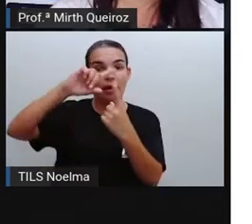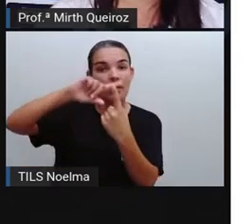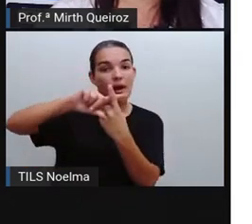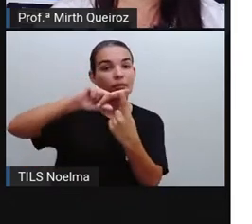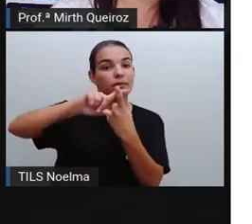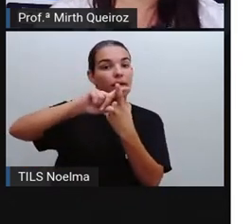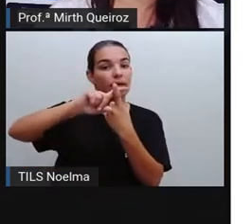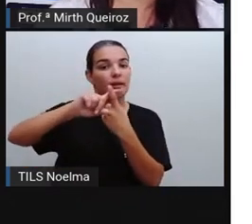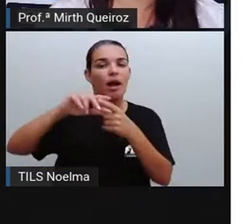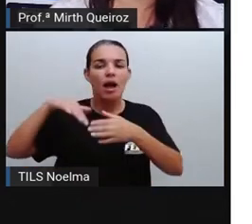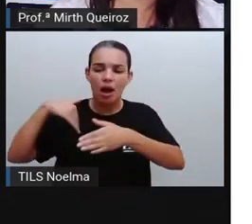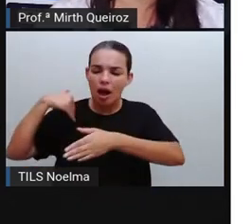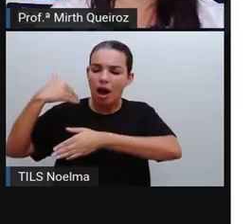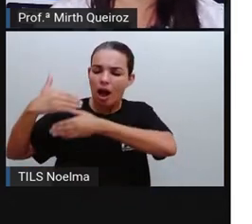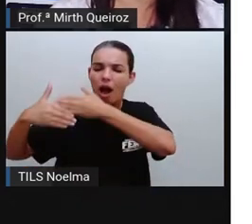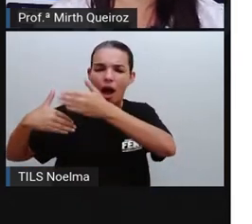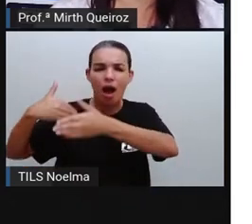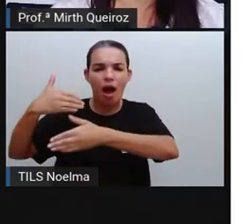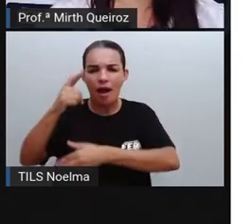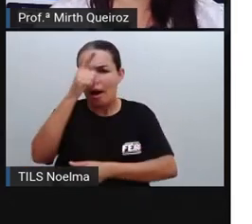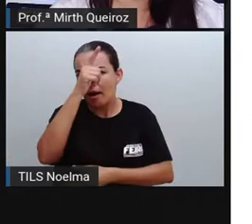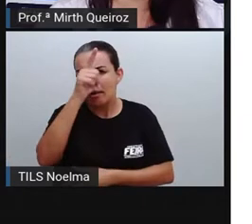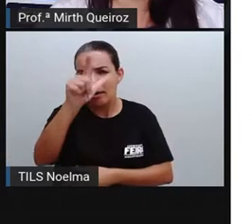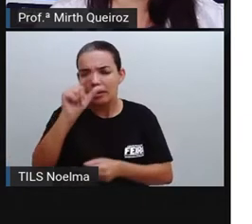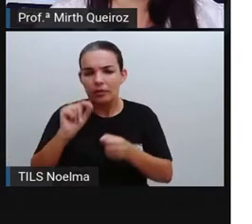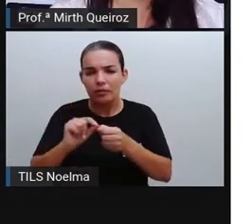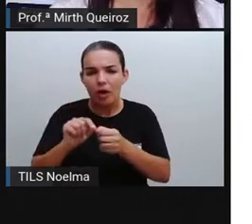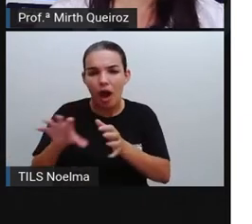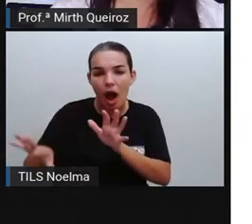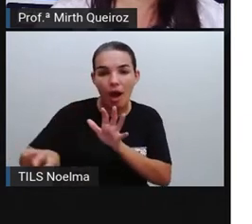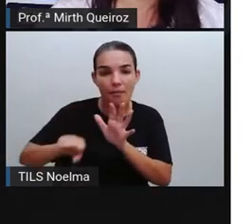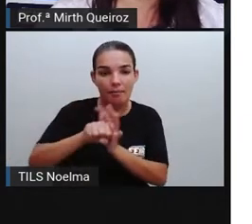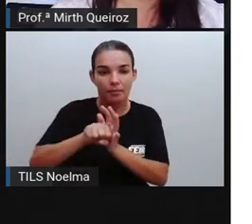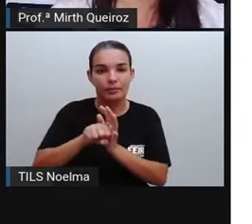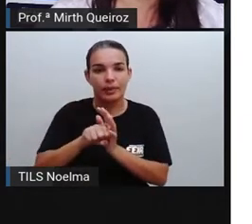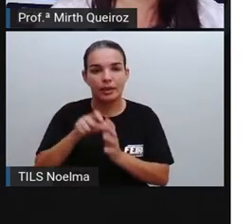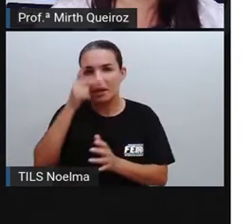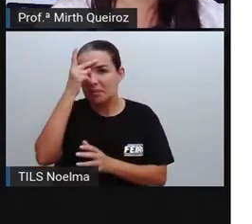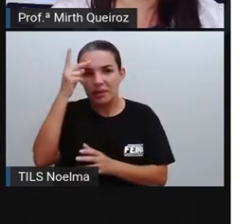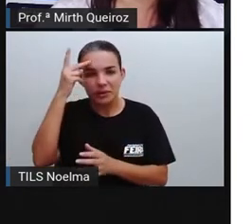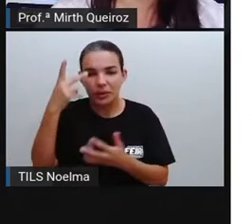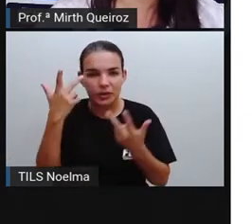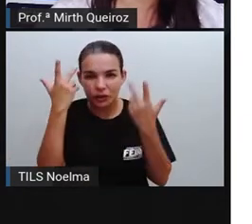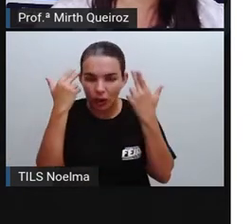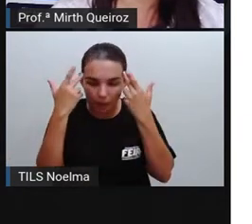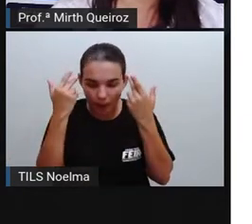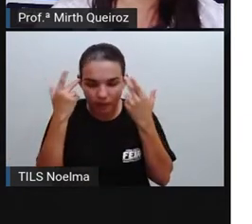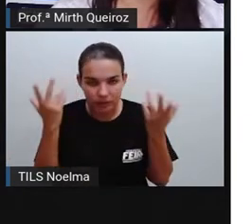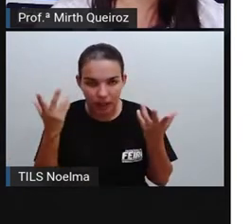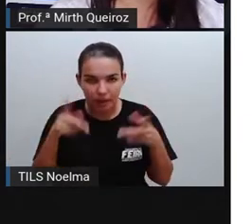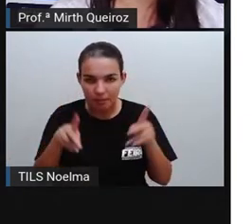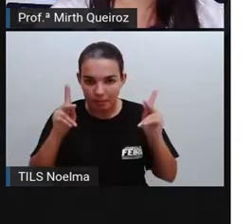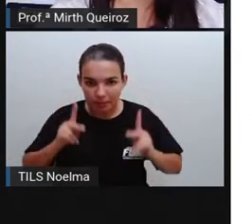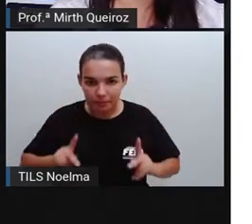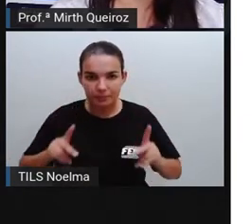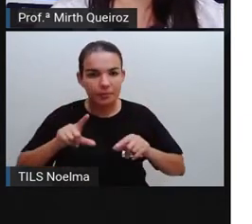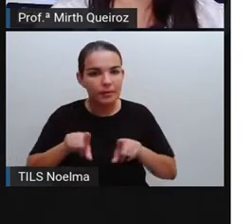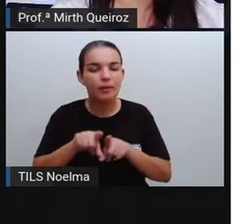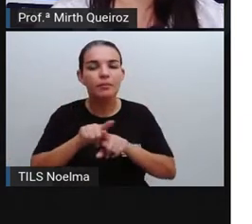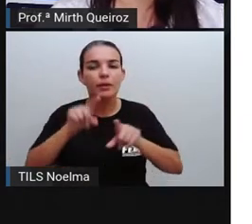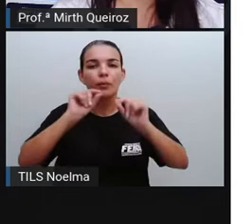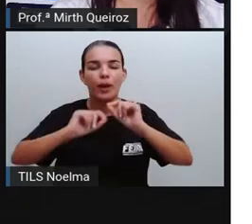as lendas foram apropriadas por indivíduos comuns e se tornaram populares em razão da